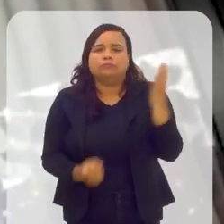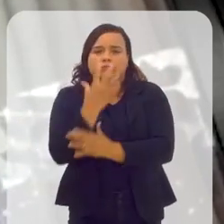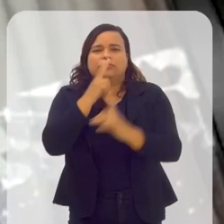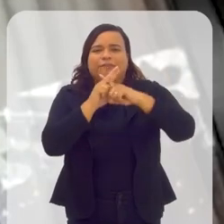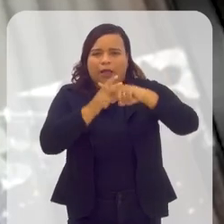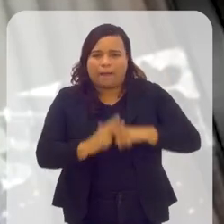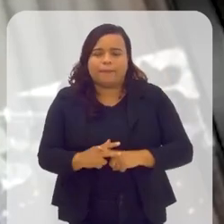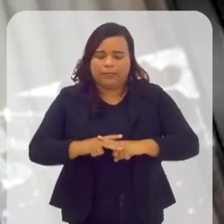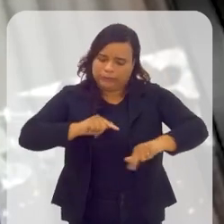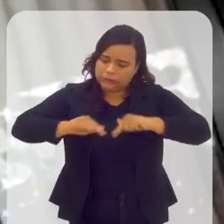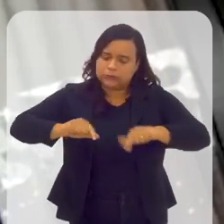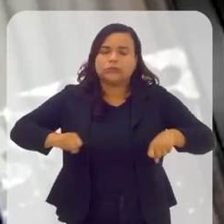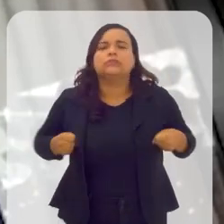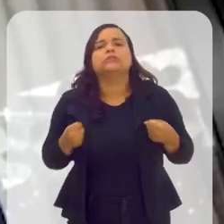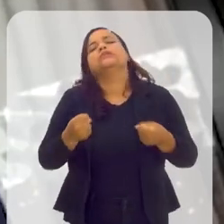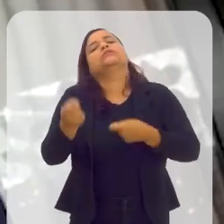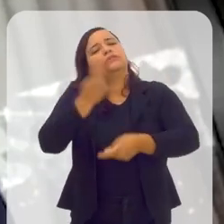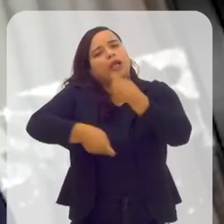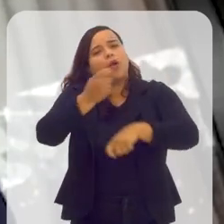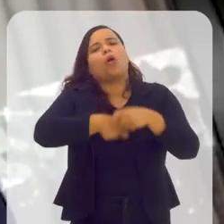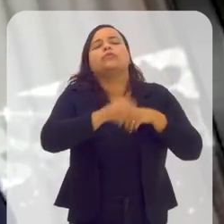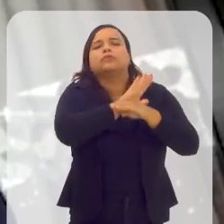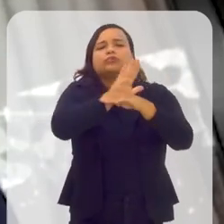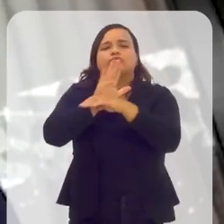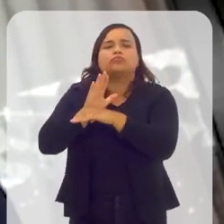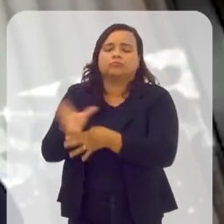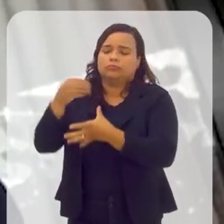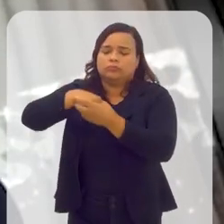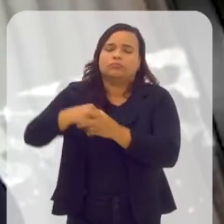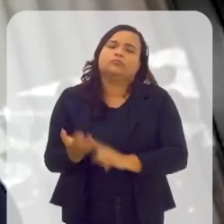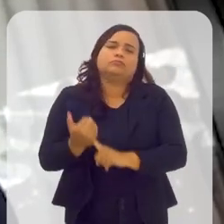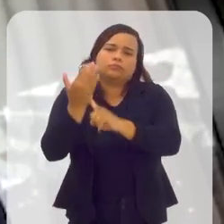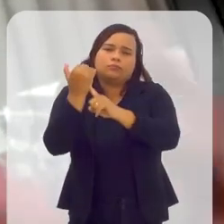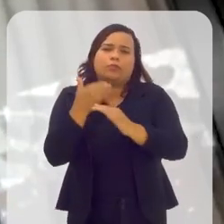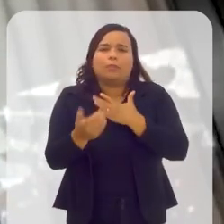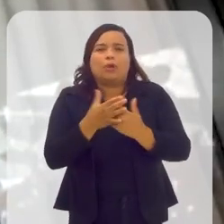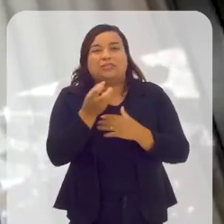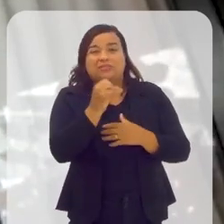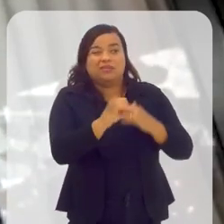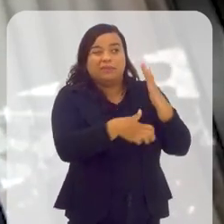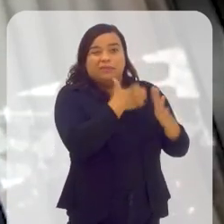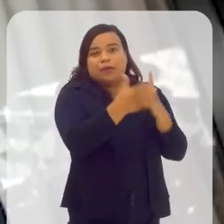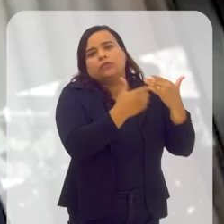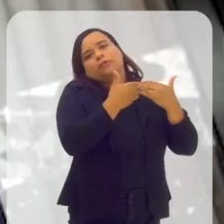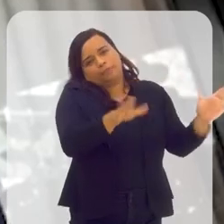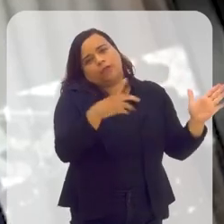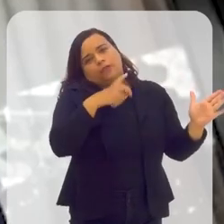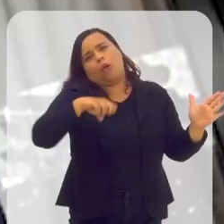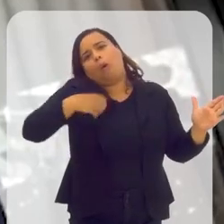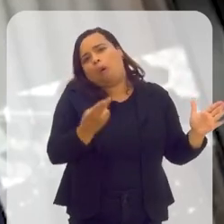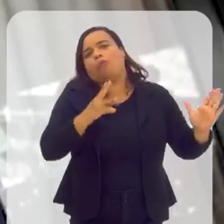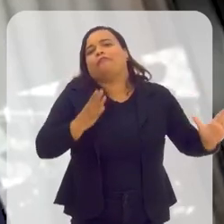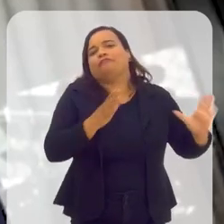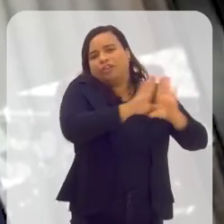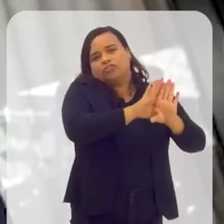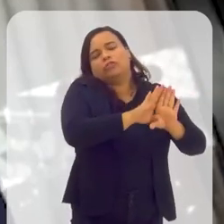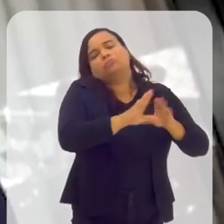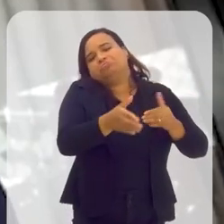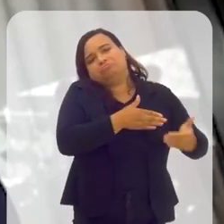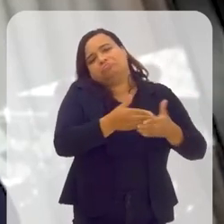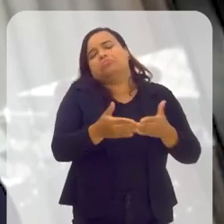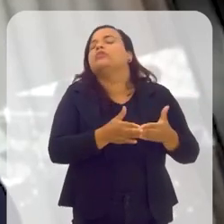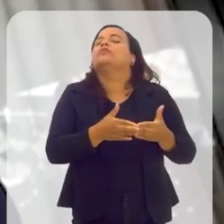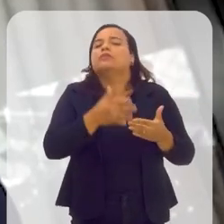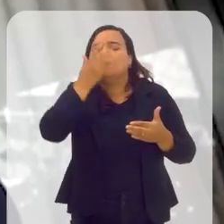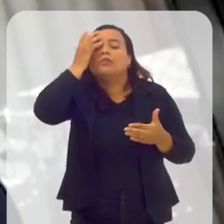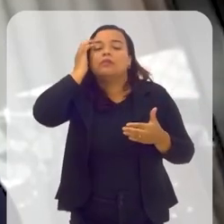uma ferramenta para que desenvolvesse os negócios, dependente de elas estarem com as portas abertas ou não, que foi o balcão digital de negócios, Rio mais